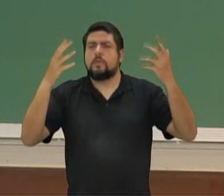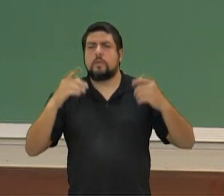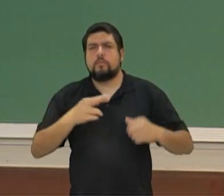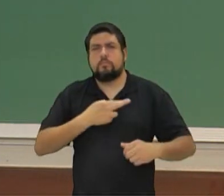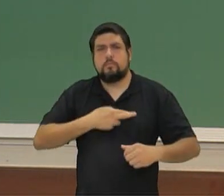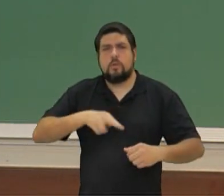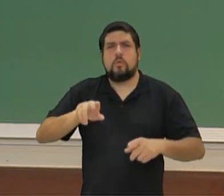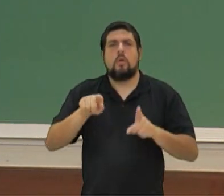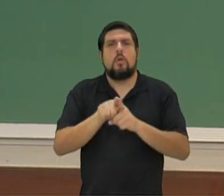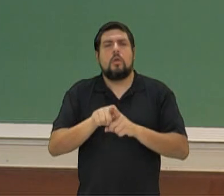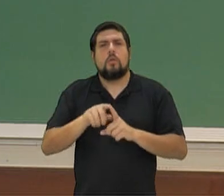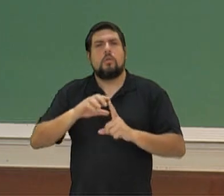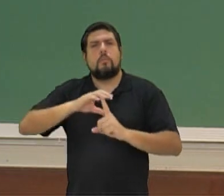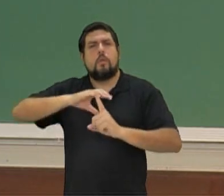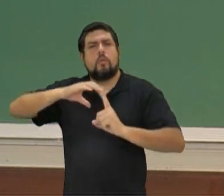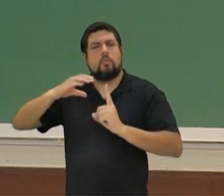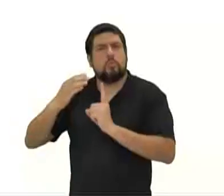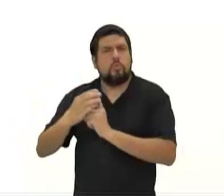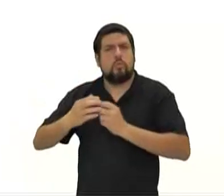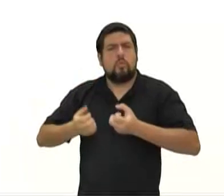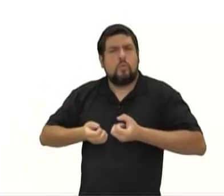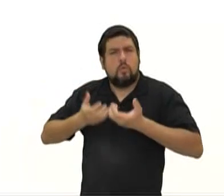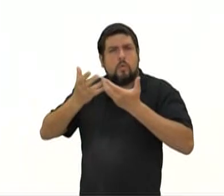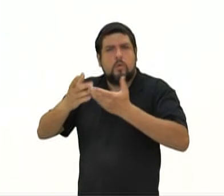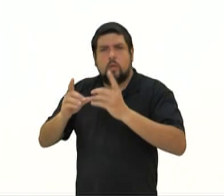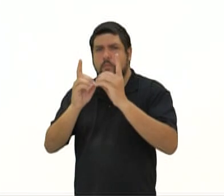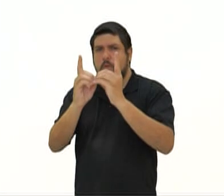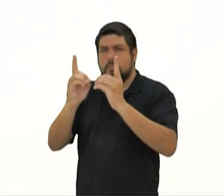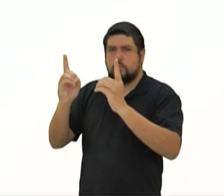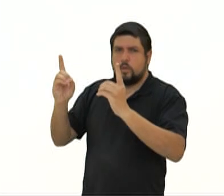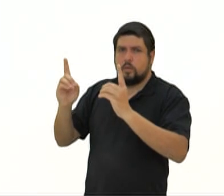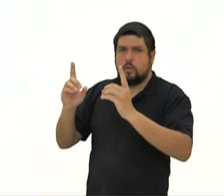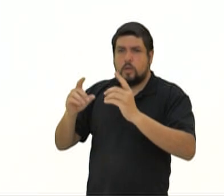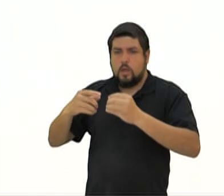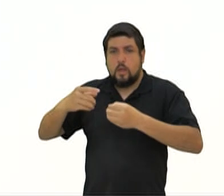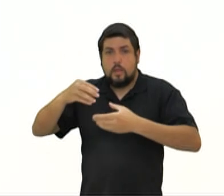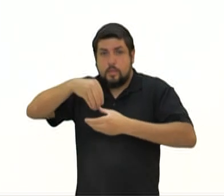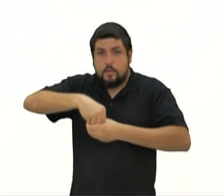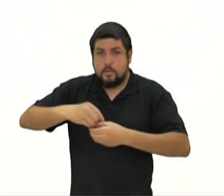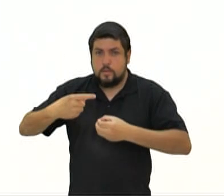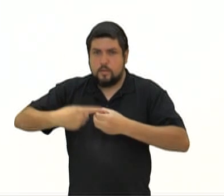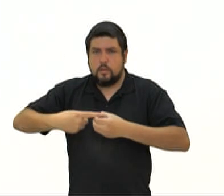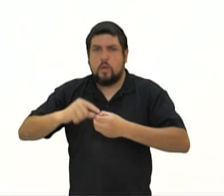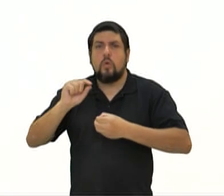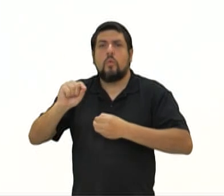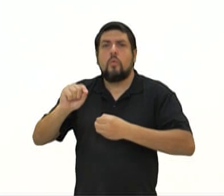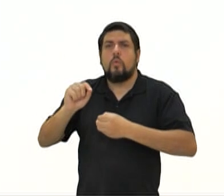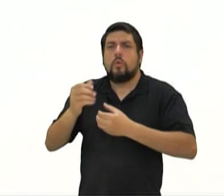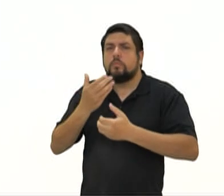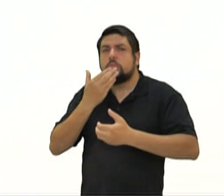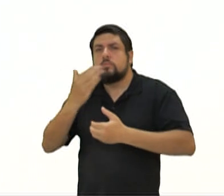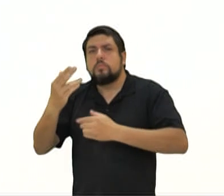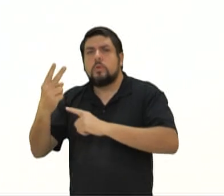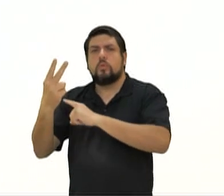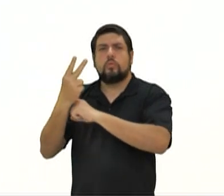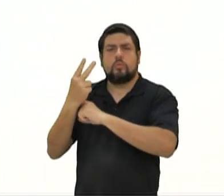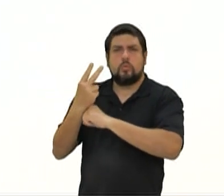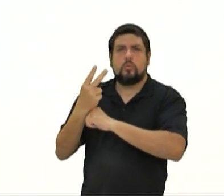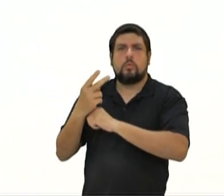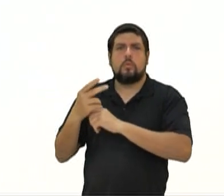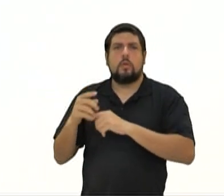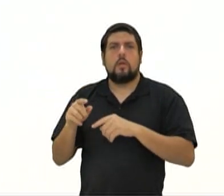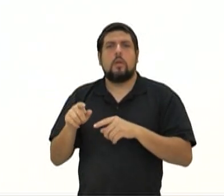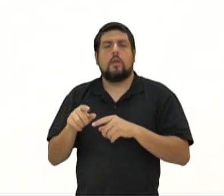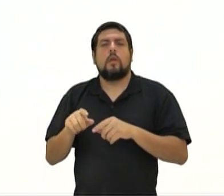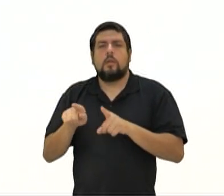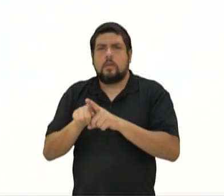cultos e oferendas aos deuses da cidade, principalmente ao deus patrono, para obter favores e a proteção deles, a todos os deuses, mas também